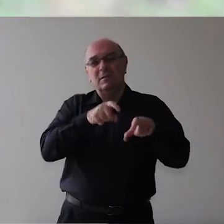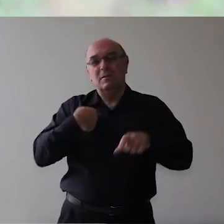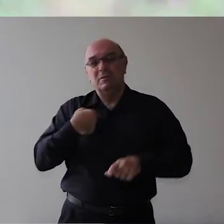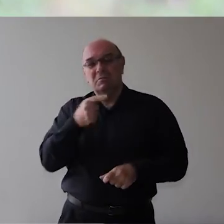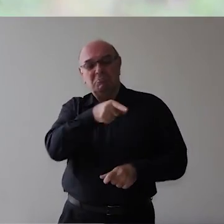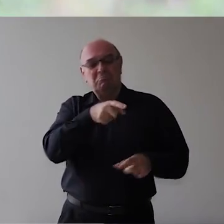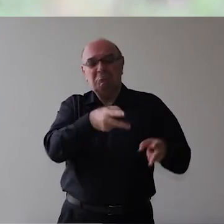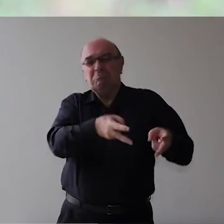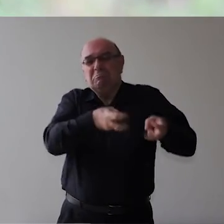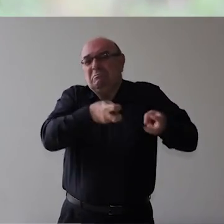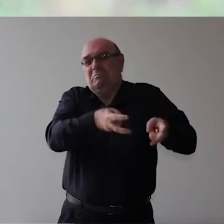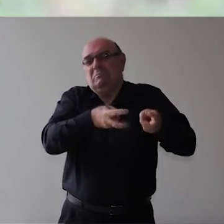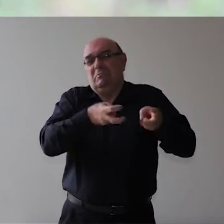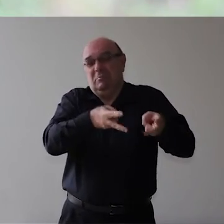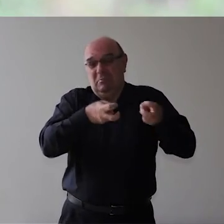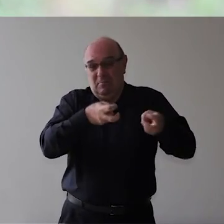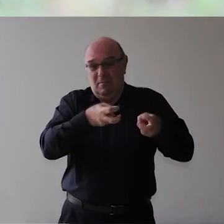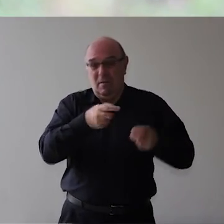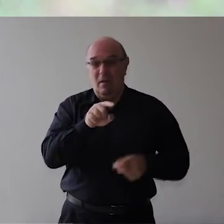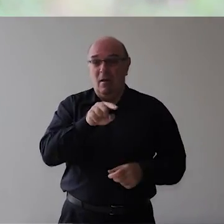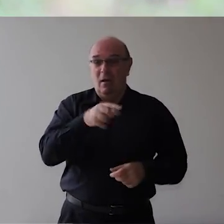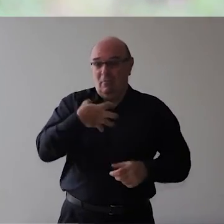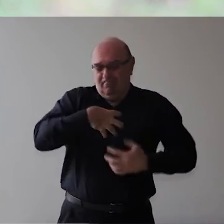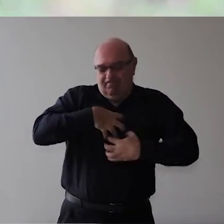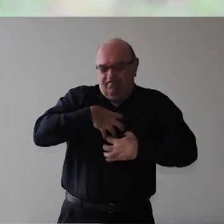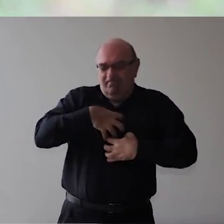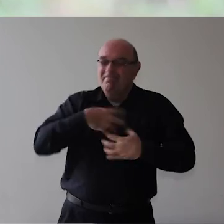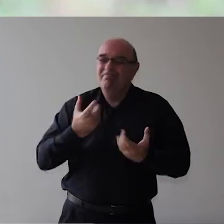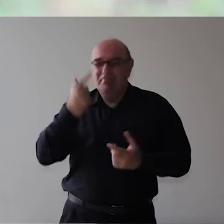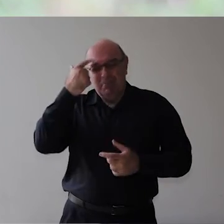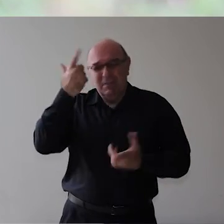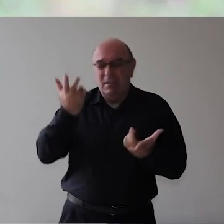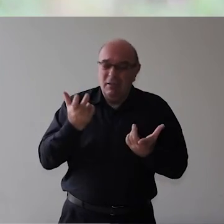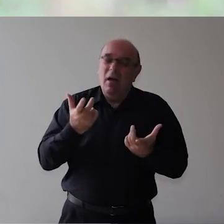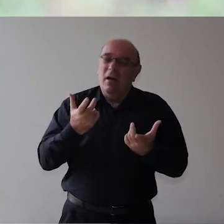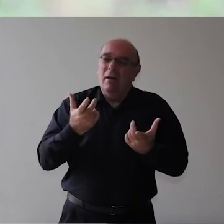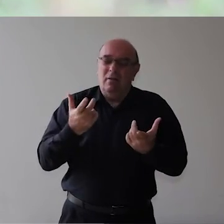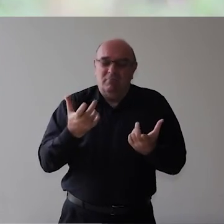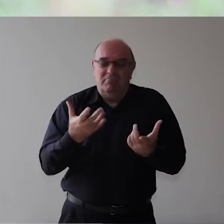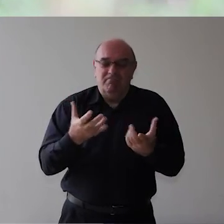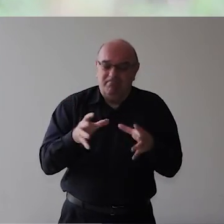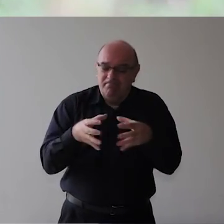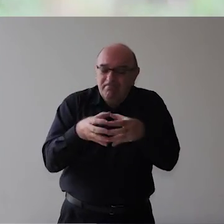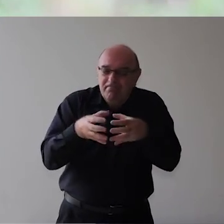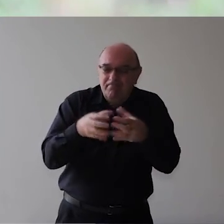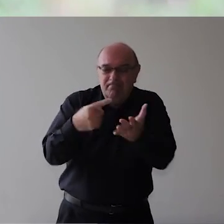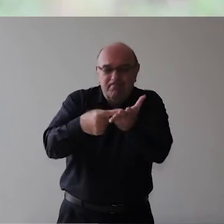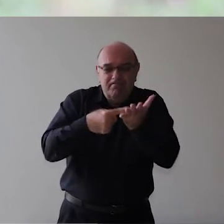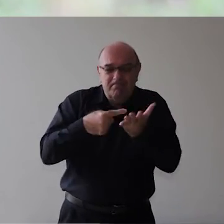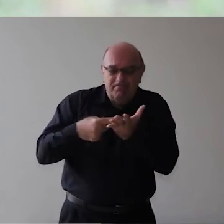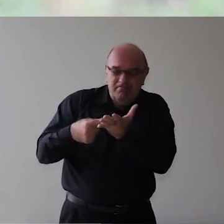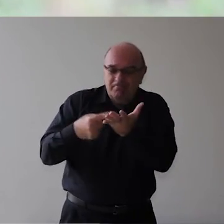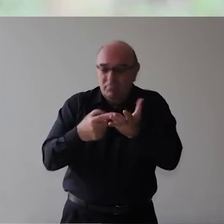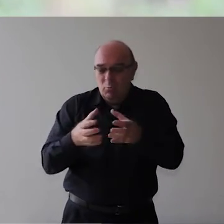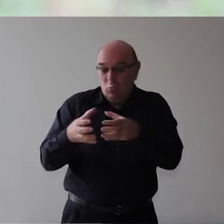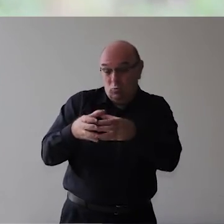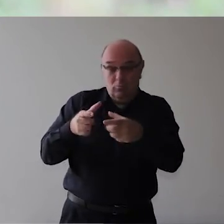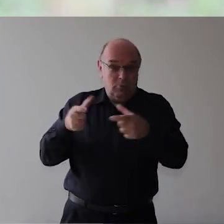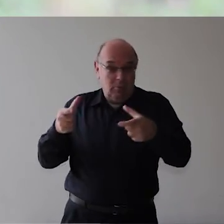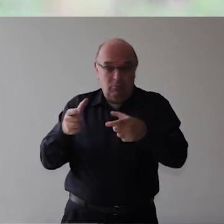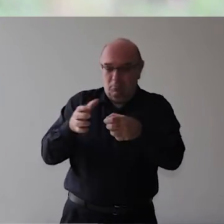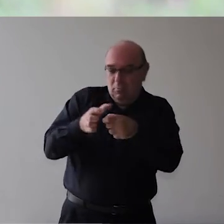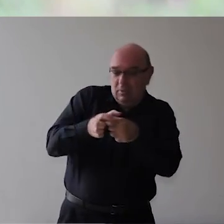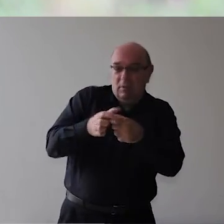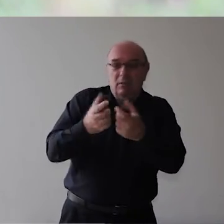Eles já se organizavam Eles já se somavam Em pequenos e grandes grupos